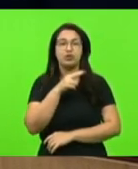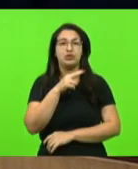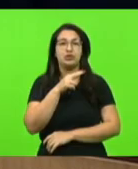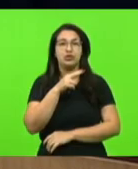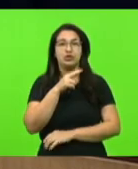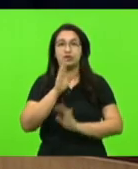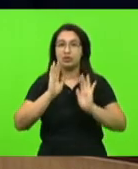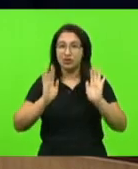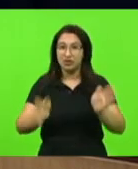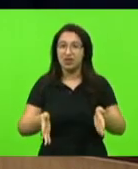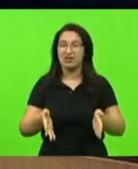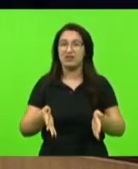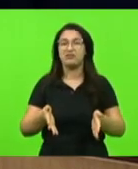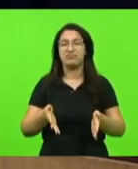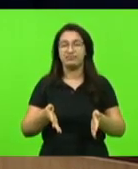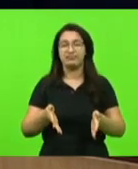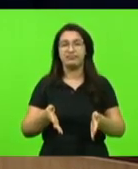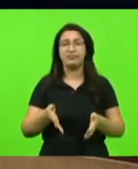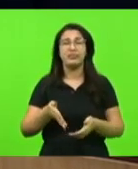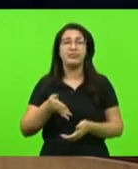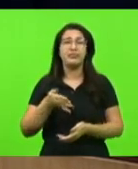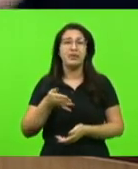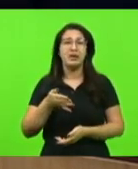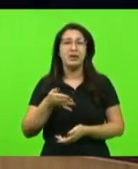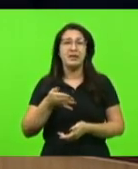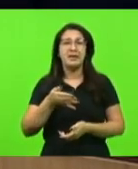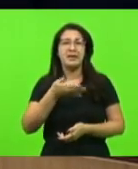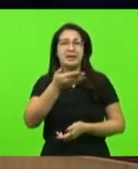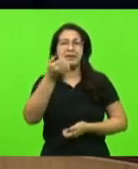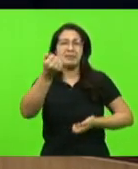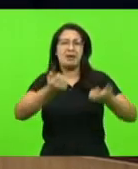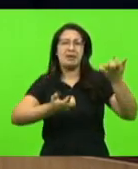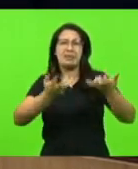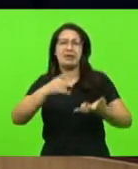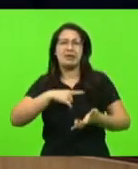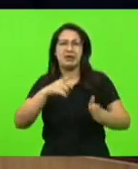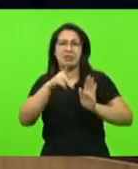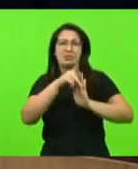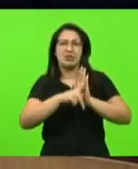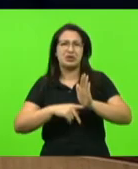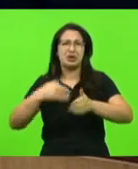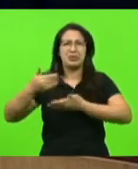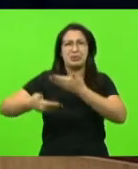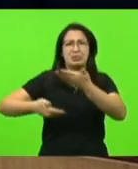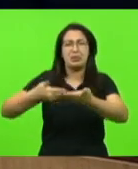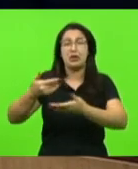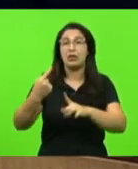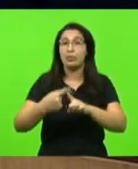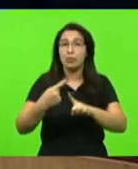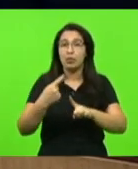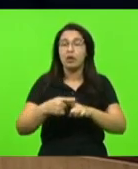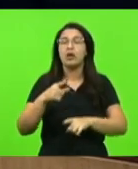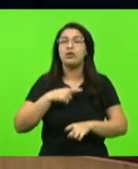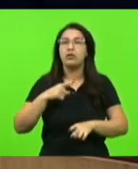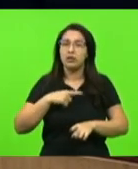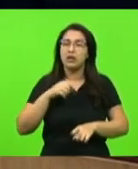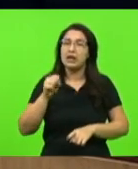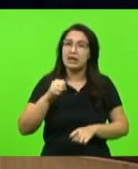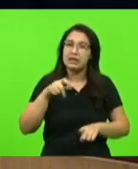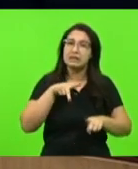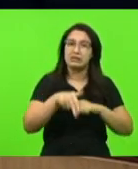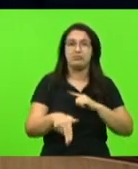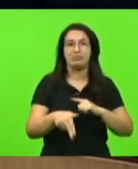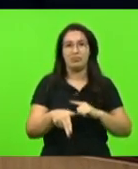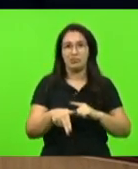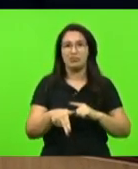urgentíssima e não adianta dizer que tem lá um projeto tramitando porque houve o corte, se